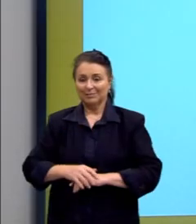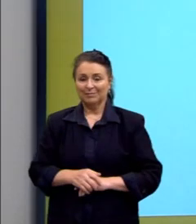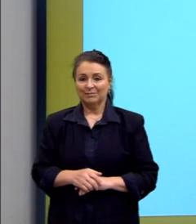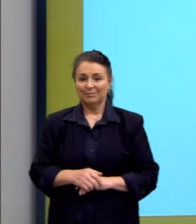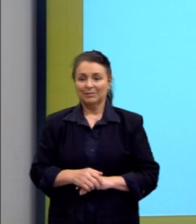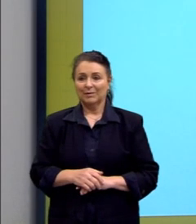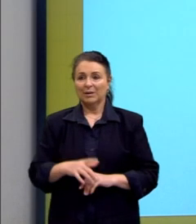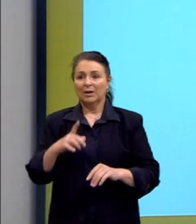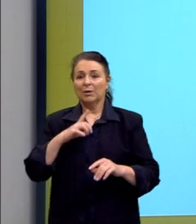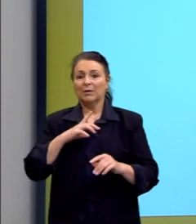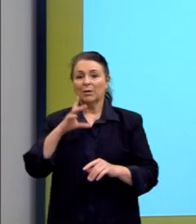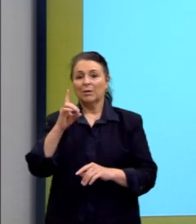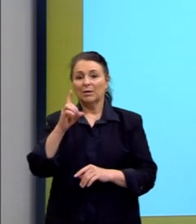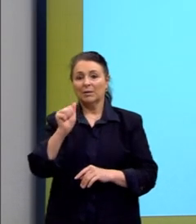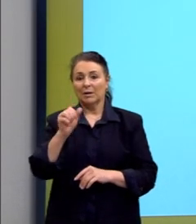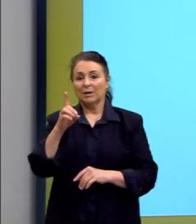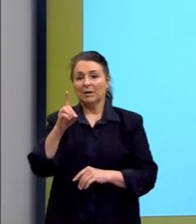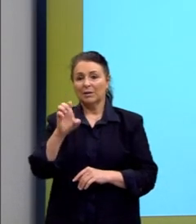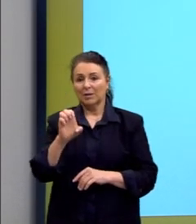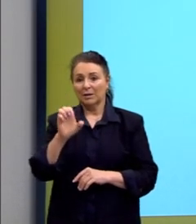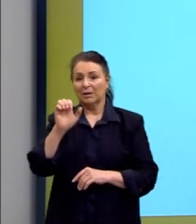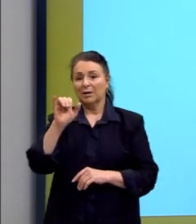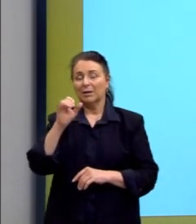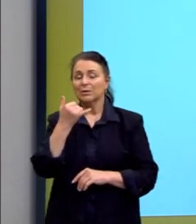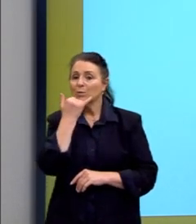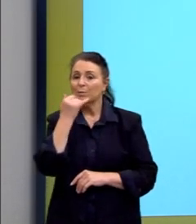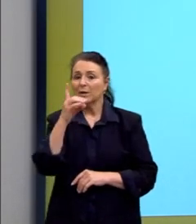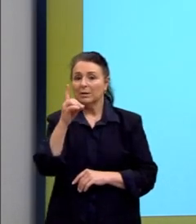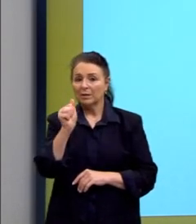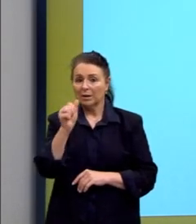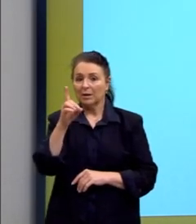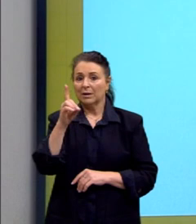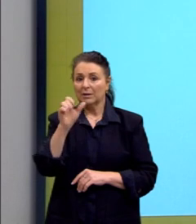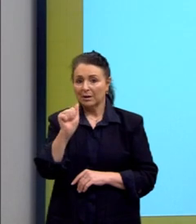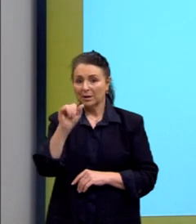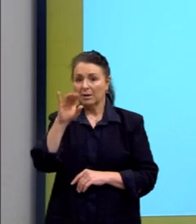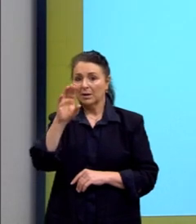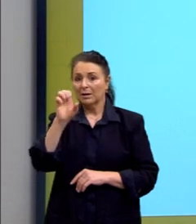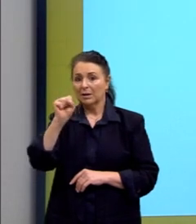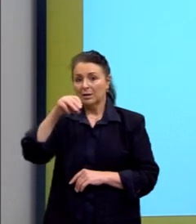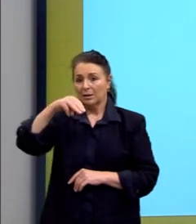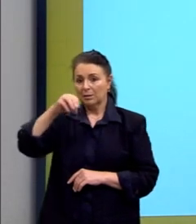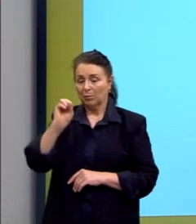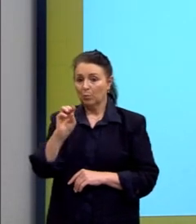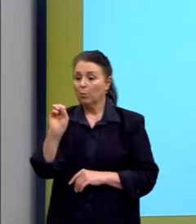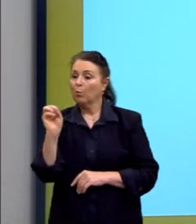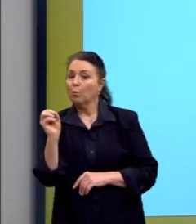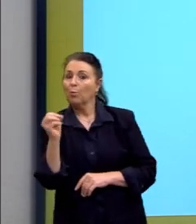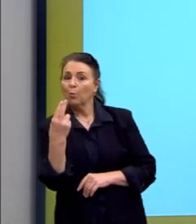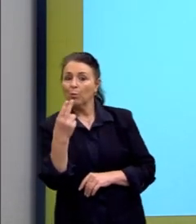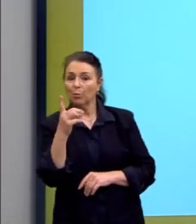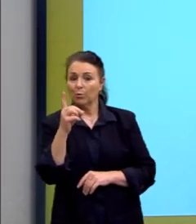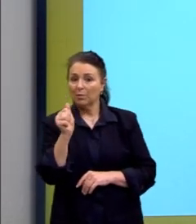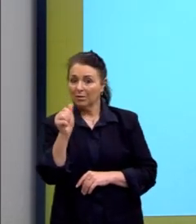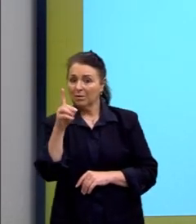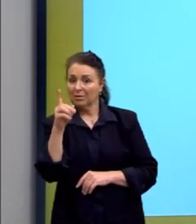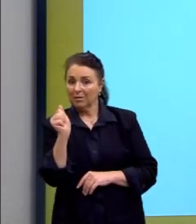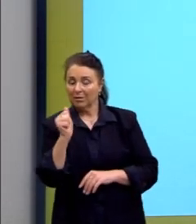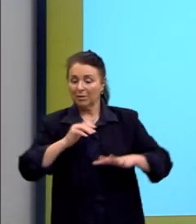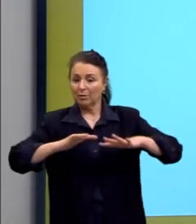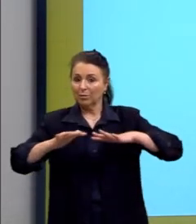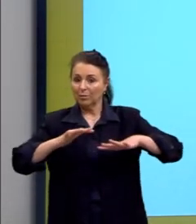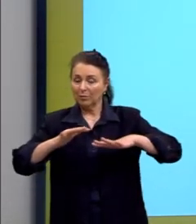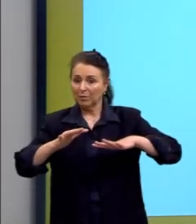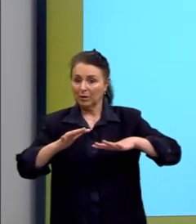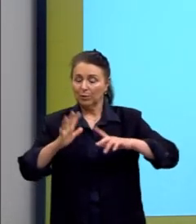O Dadaísmo, ou simplesmente Dada, foi um movimento artístico, pessoal, cujo lema